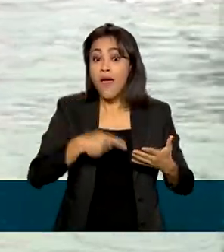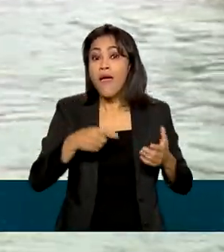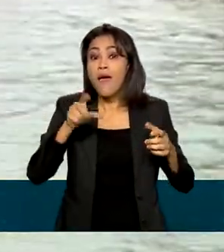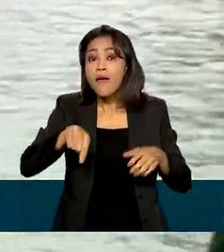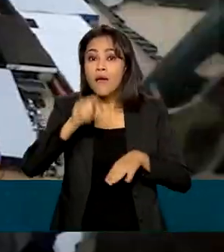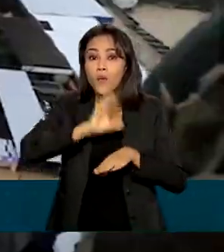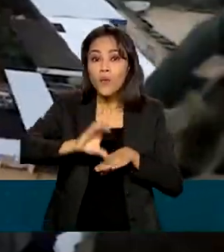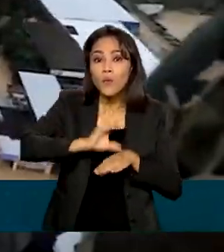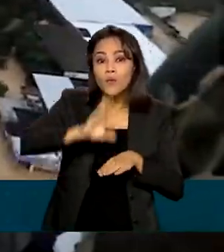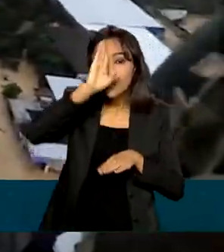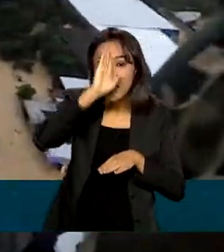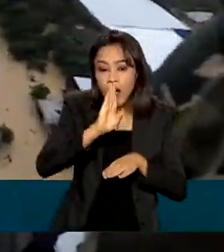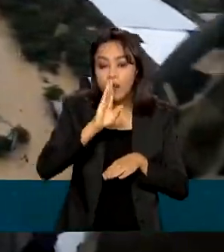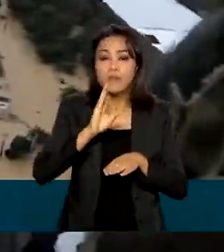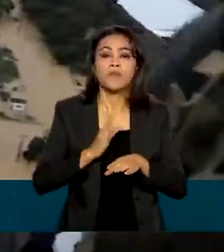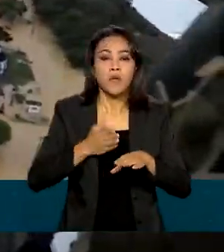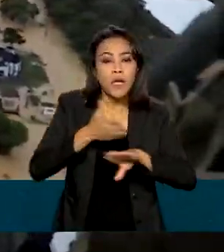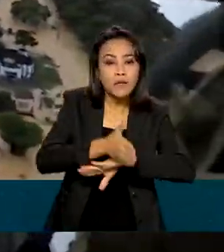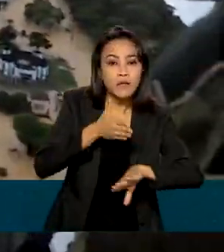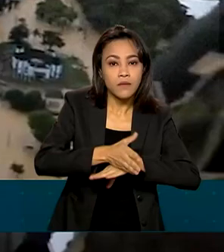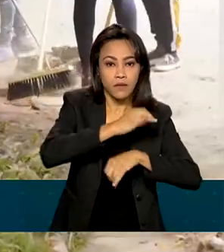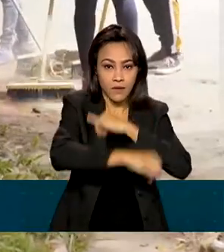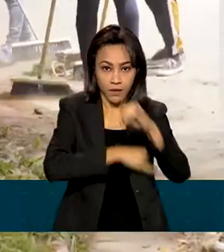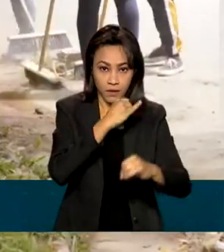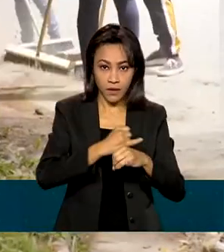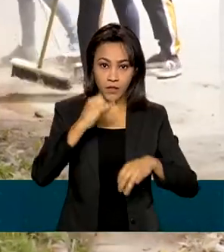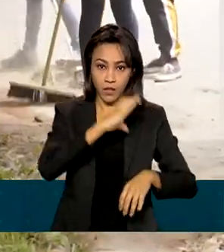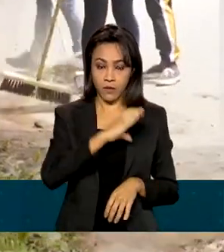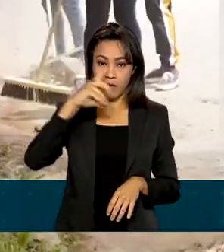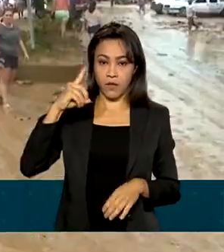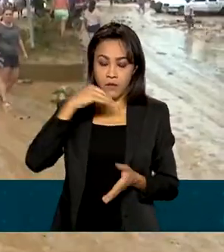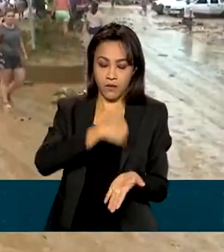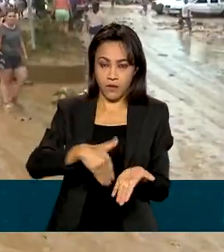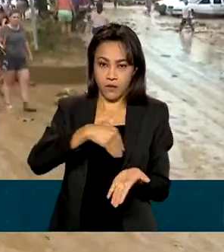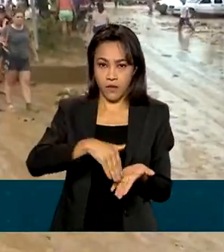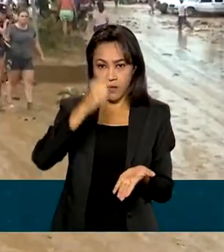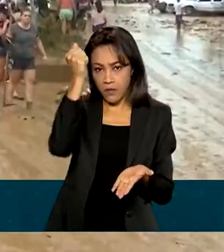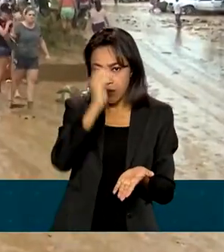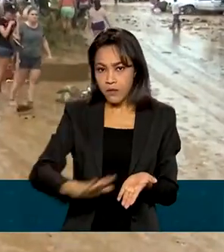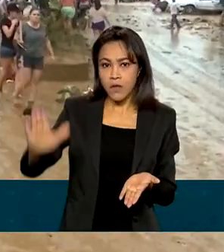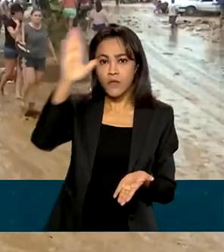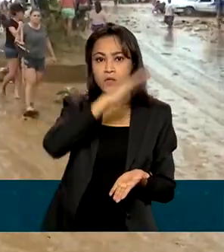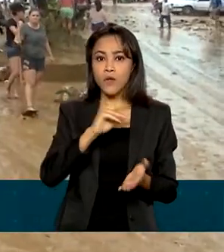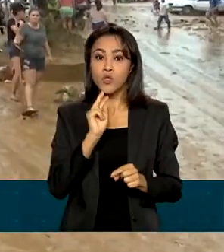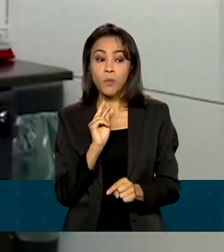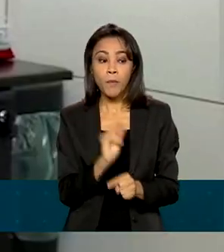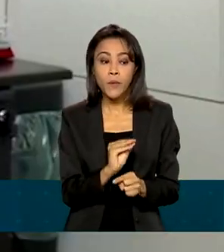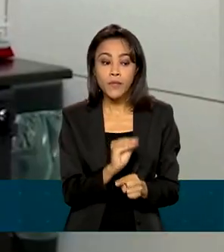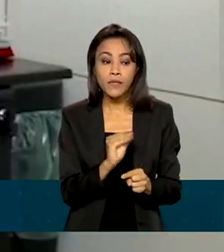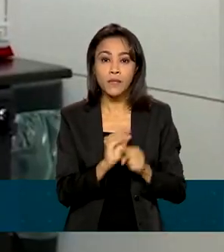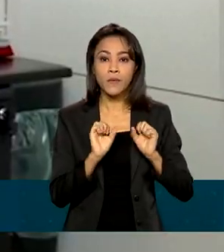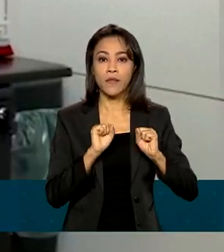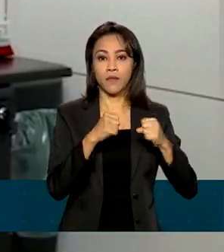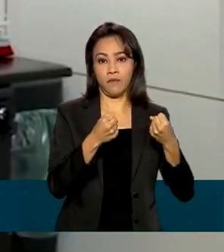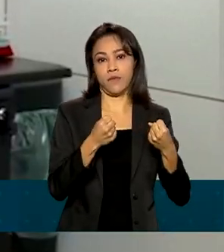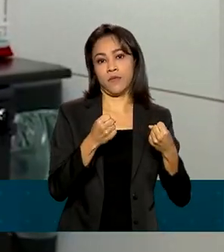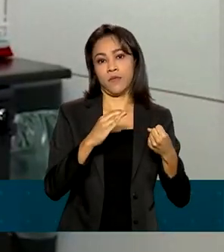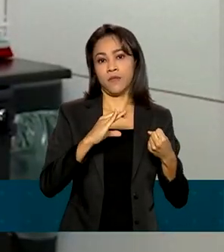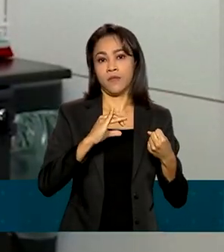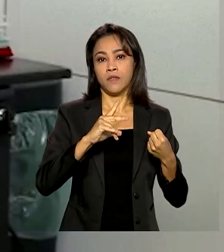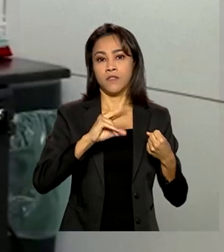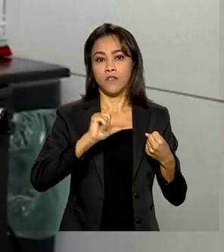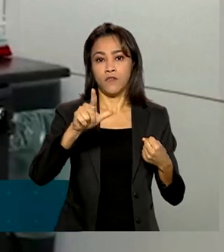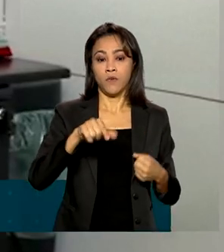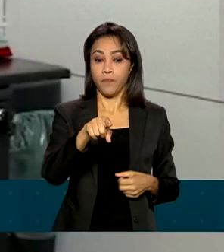gratuitos via internet, coordenados pela Secretaria Nacional de Proteção e Defesa Civil. Garantindo que eles consigam